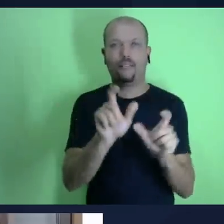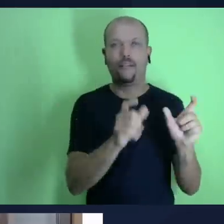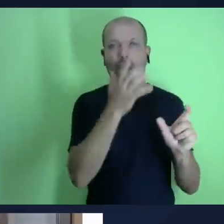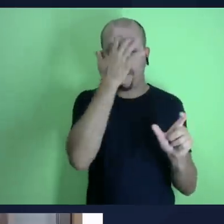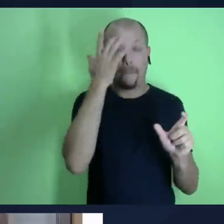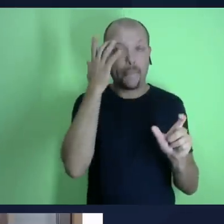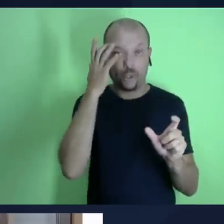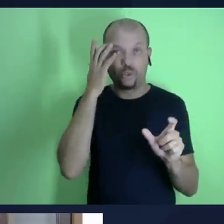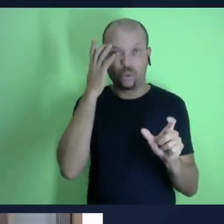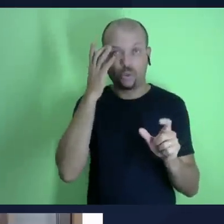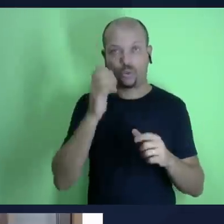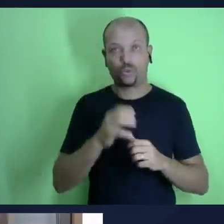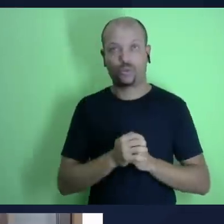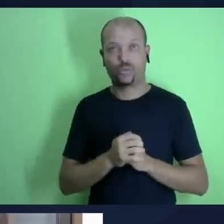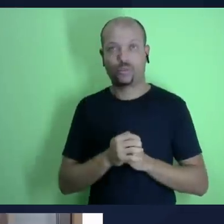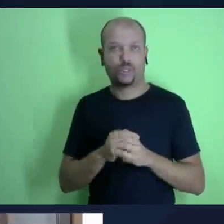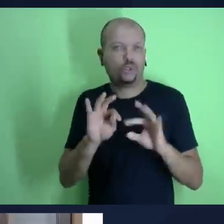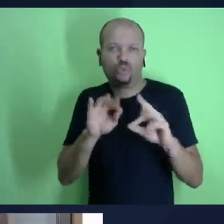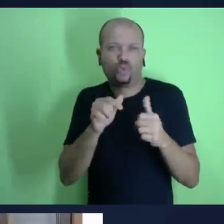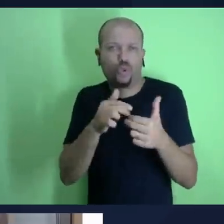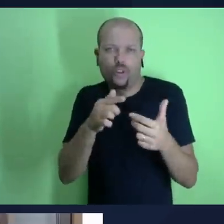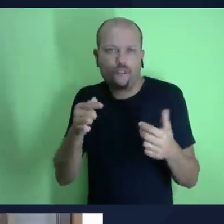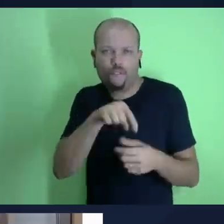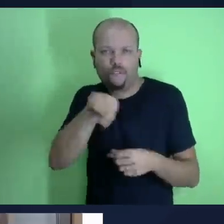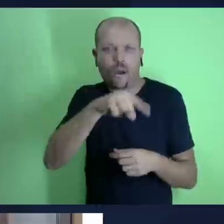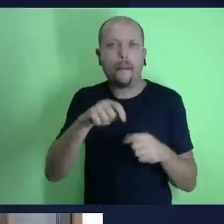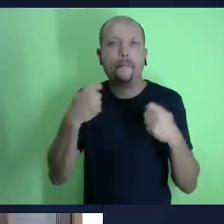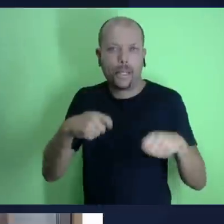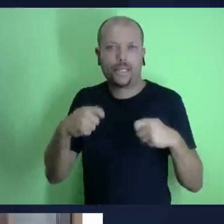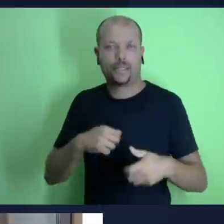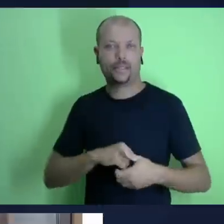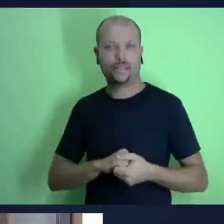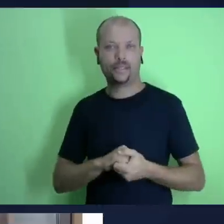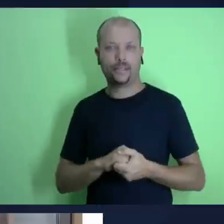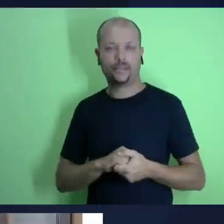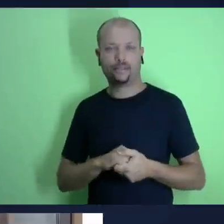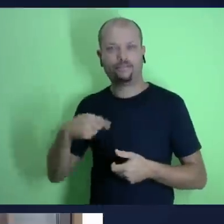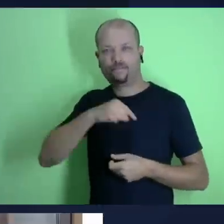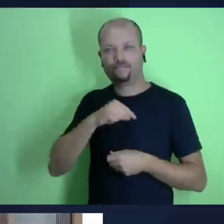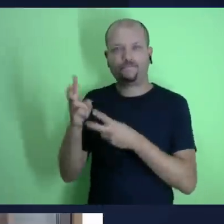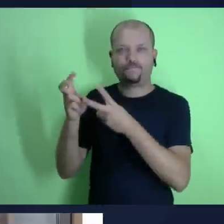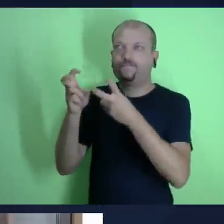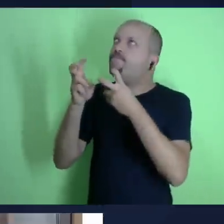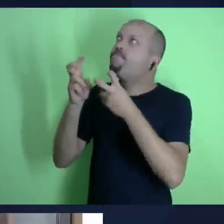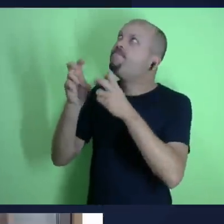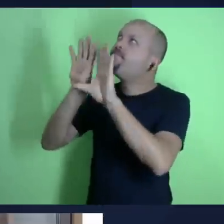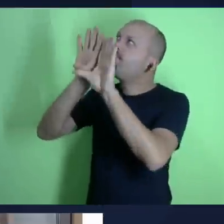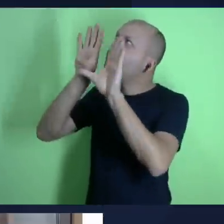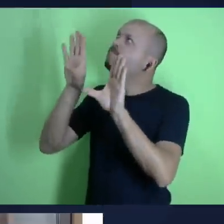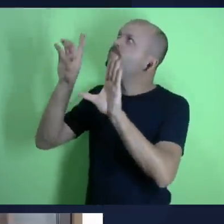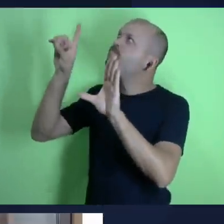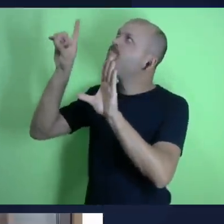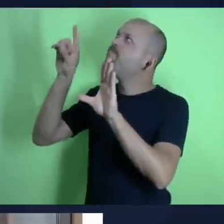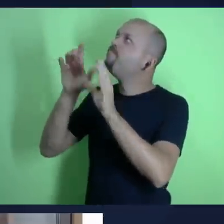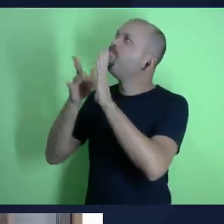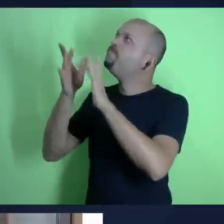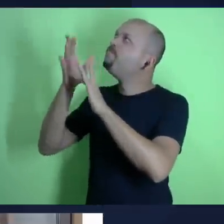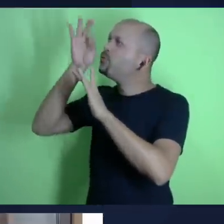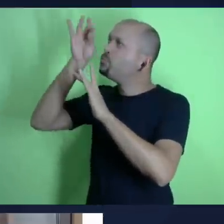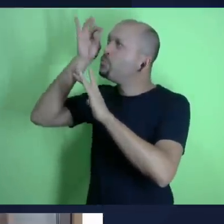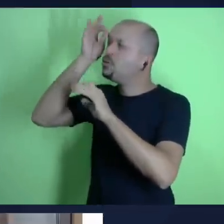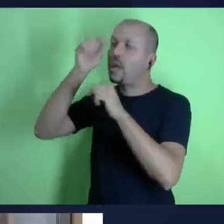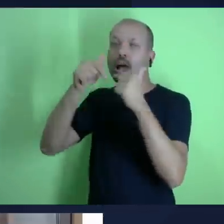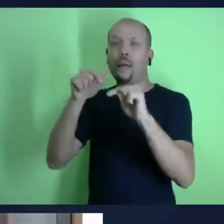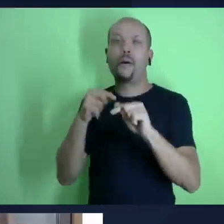para suprir cada uma das nossas necessidades então é uma uma uma família extraordinária essa